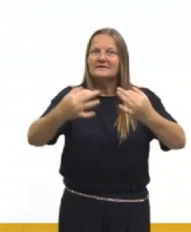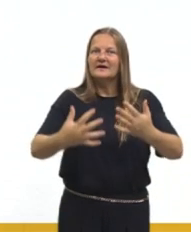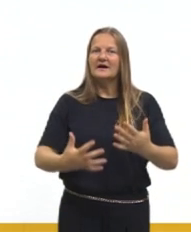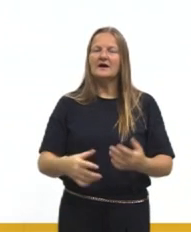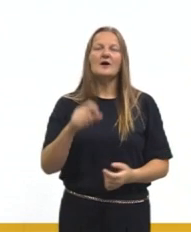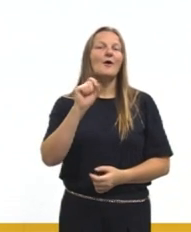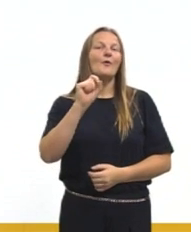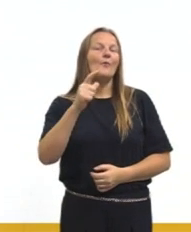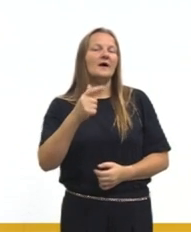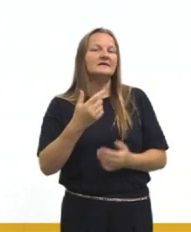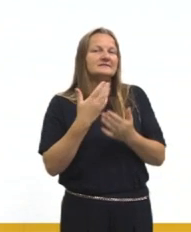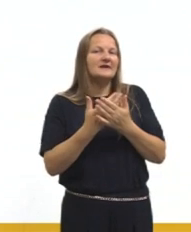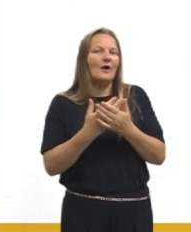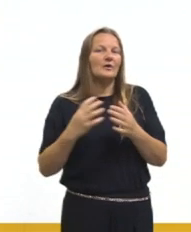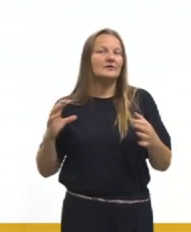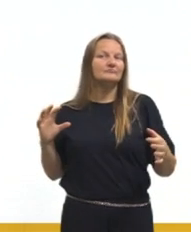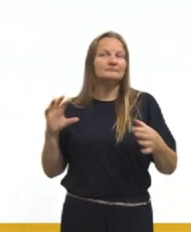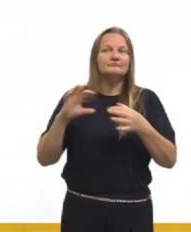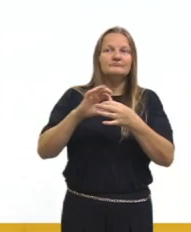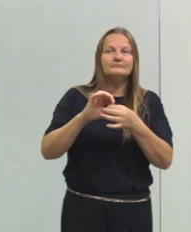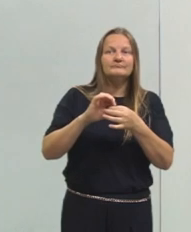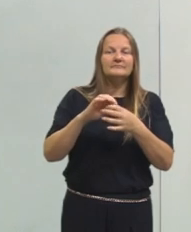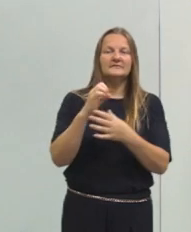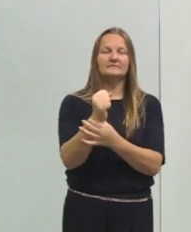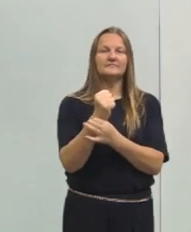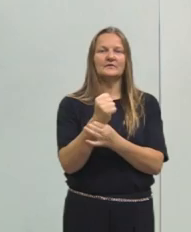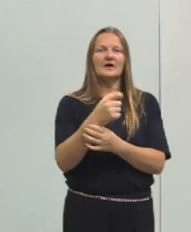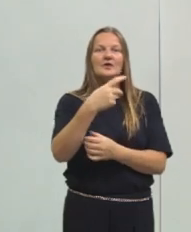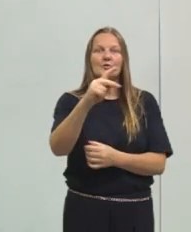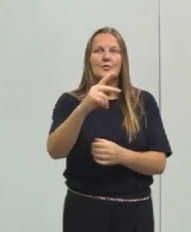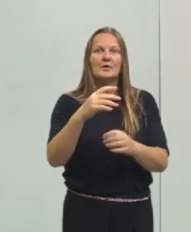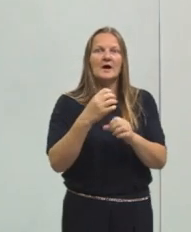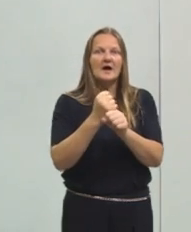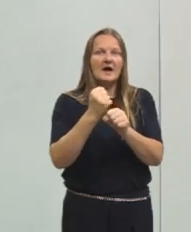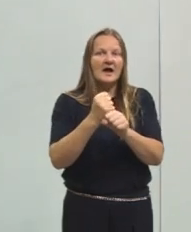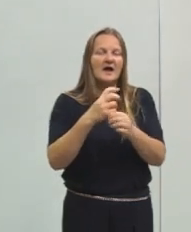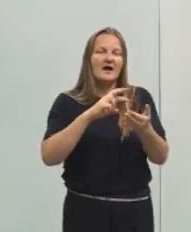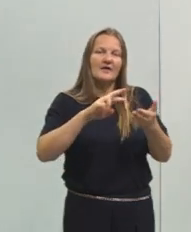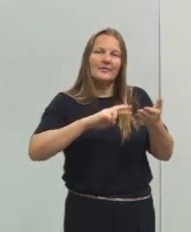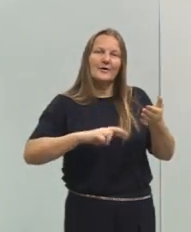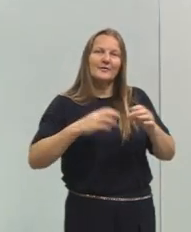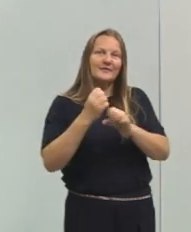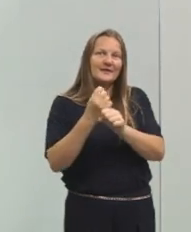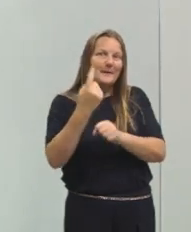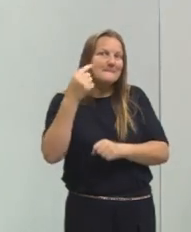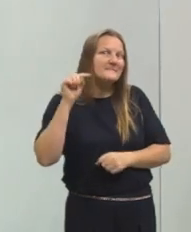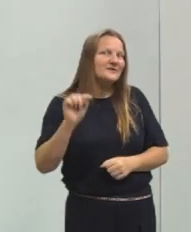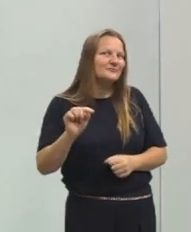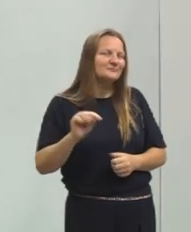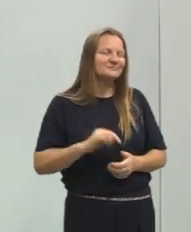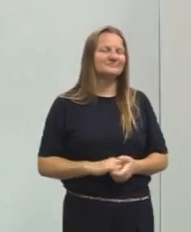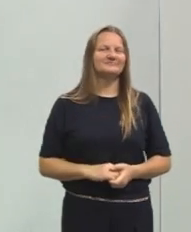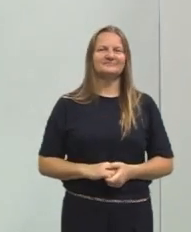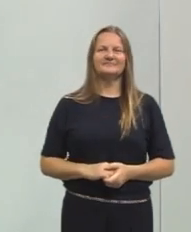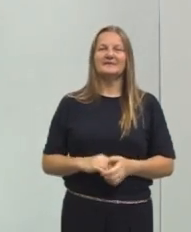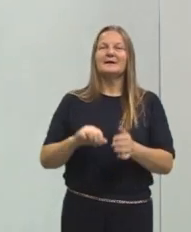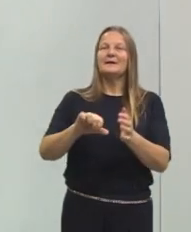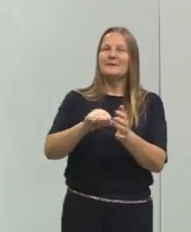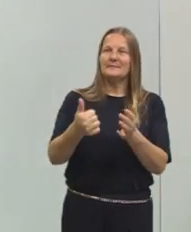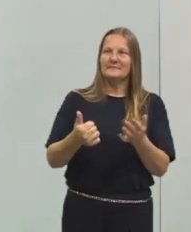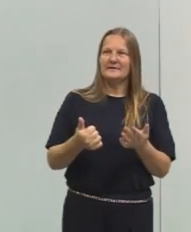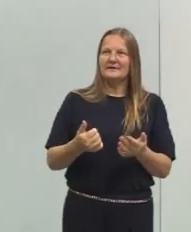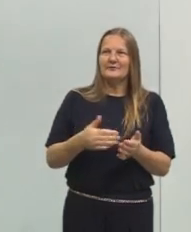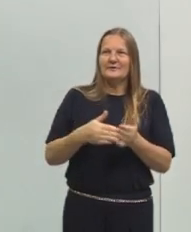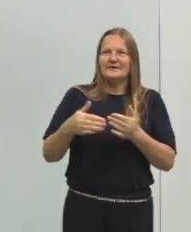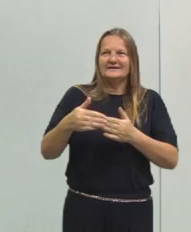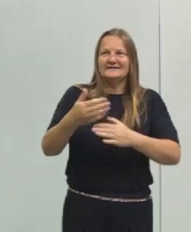foram as aulas que garantiram a tua redação nota mil. Bom, primeiro de tudo, antes